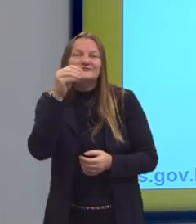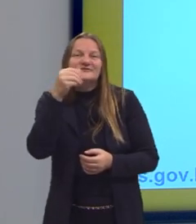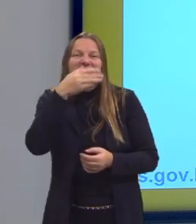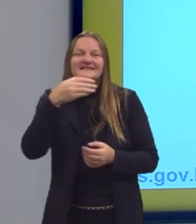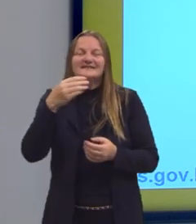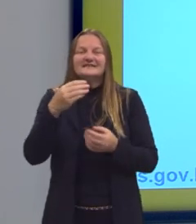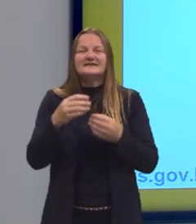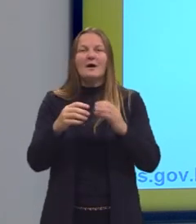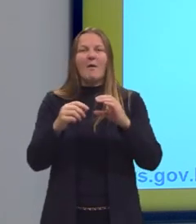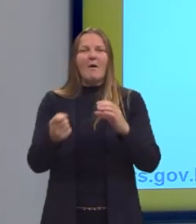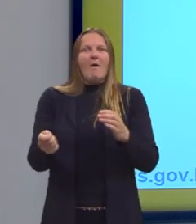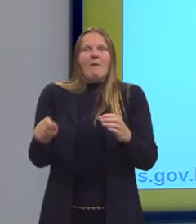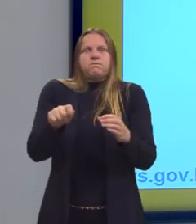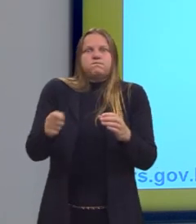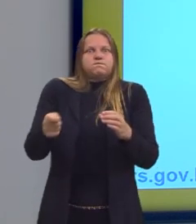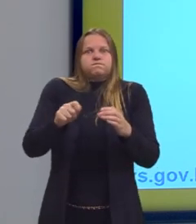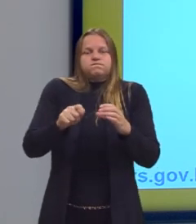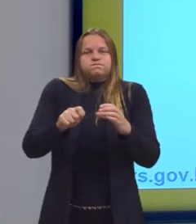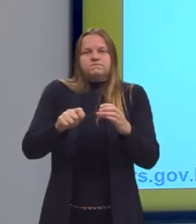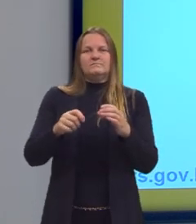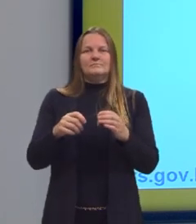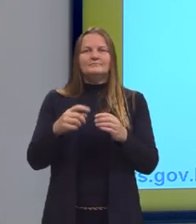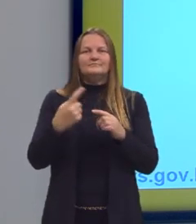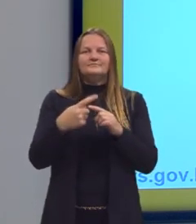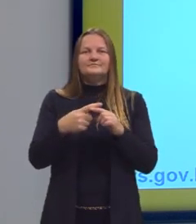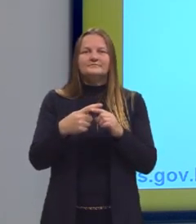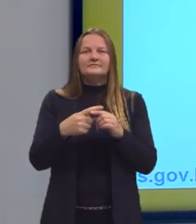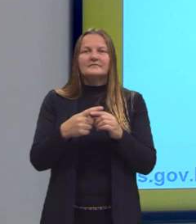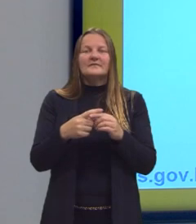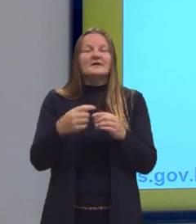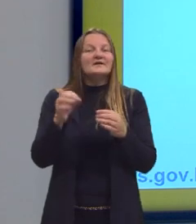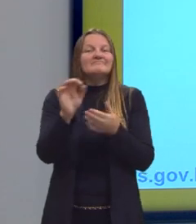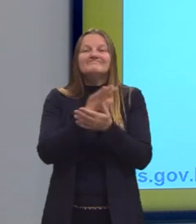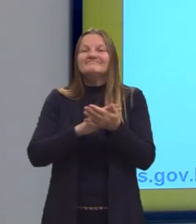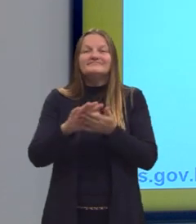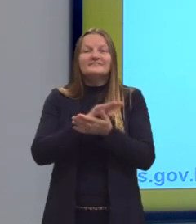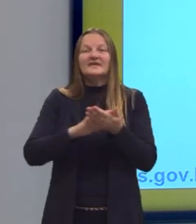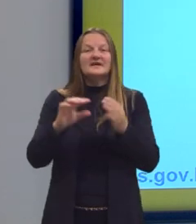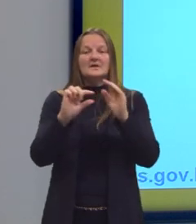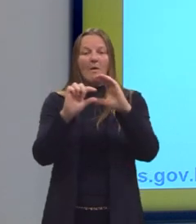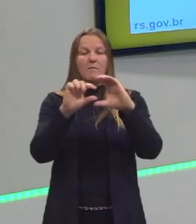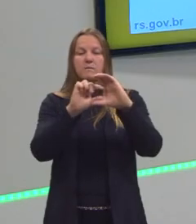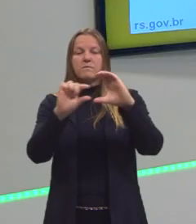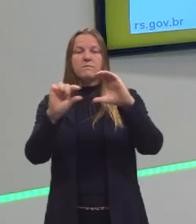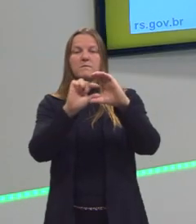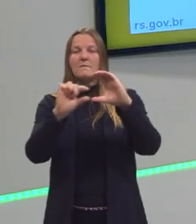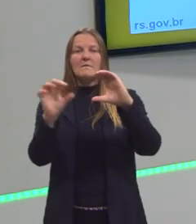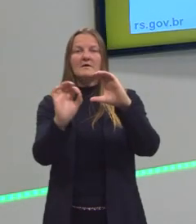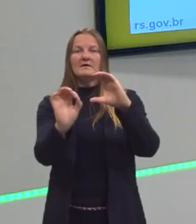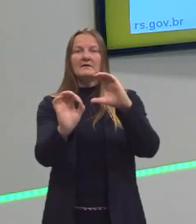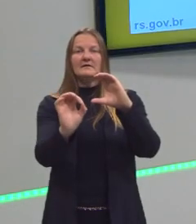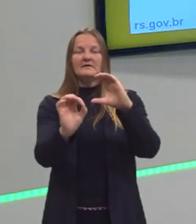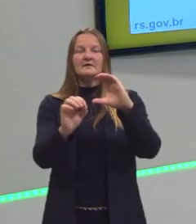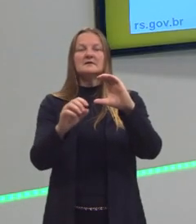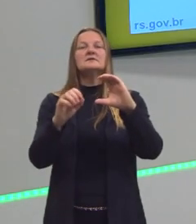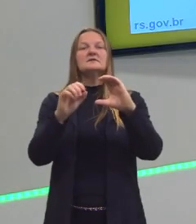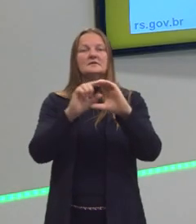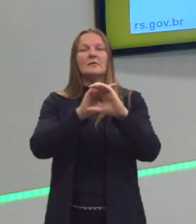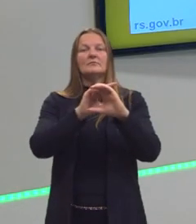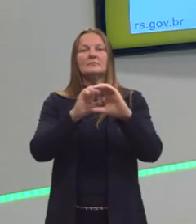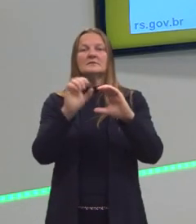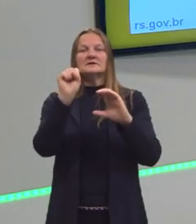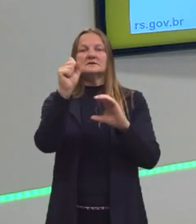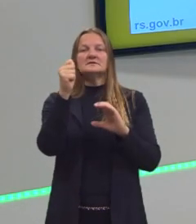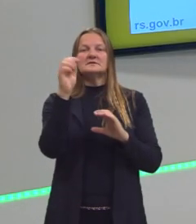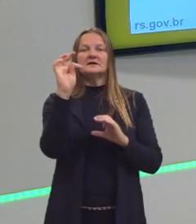utilizei a quantidade suficiente de açúcar, não vai formar precipitado. Então, eu tenho uma solução saturada.